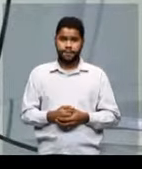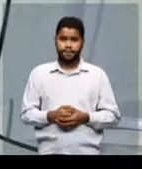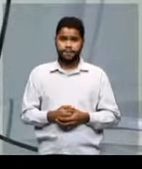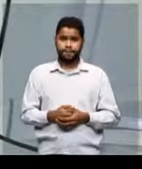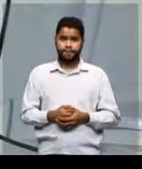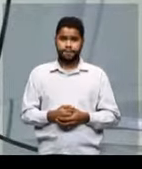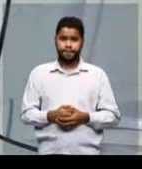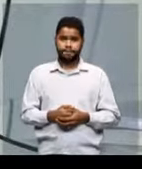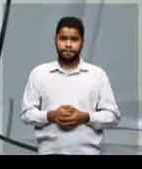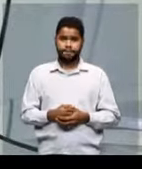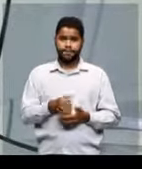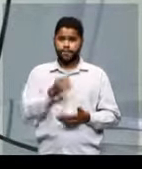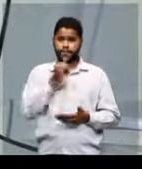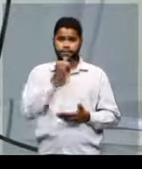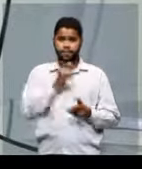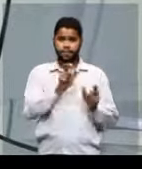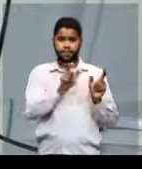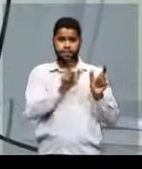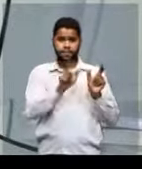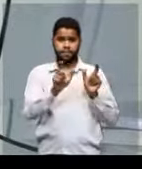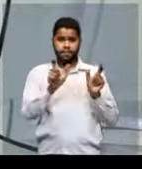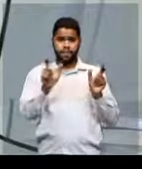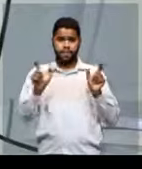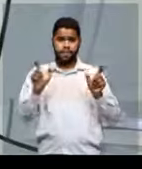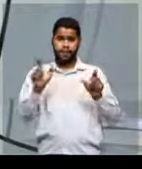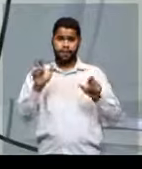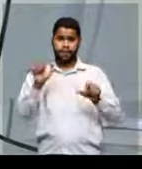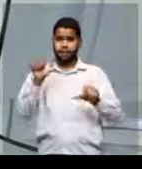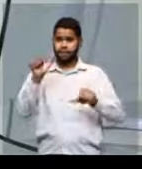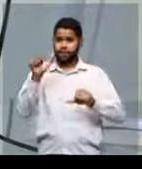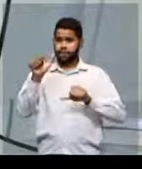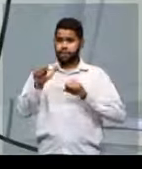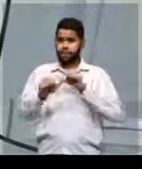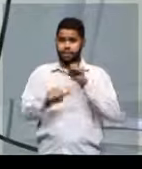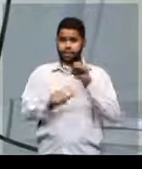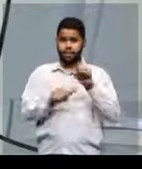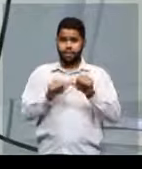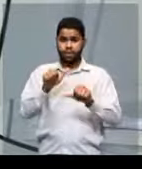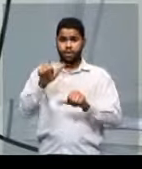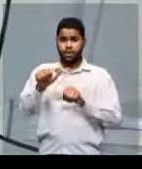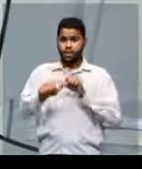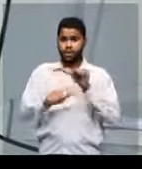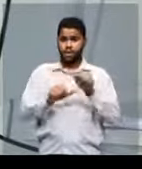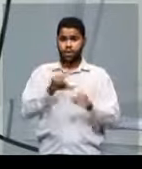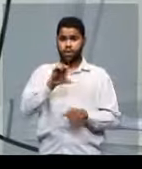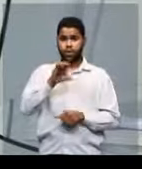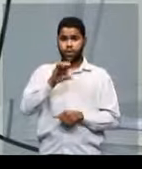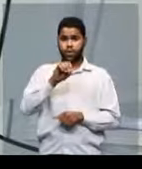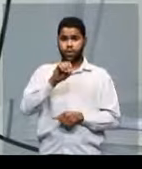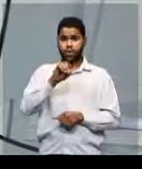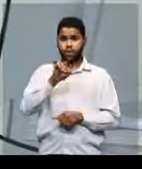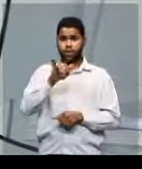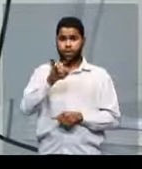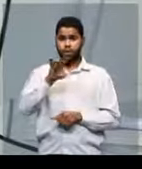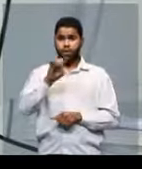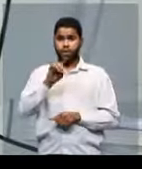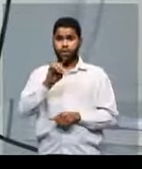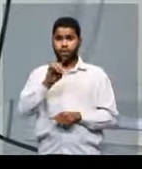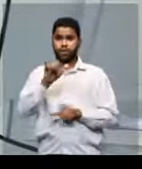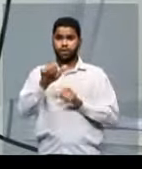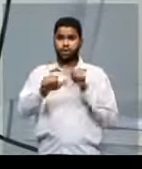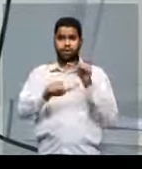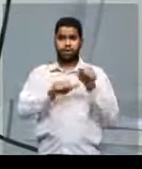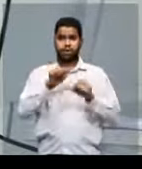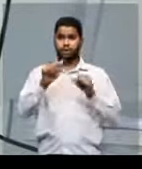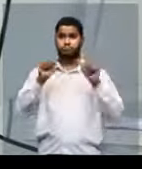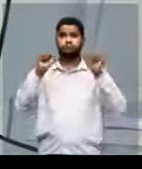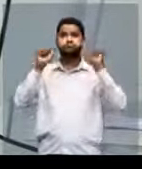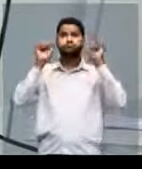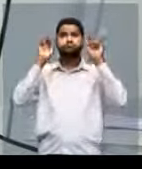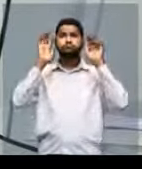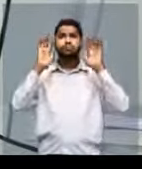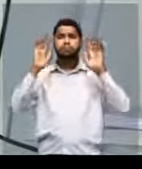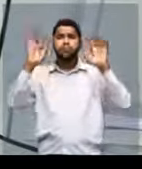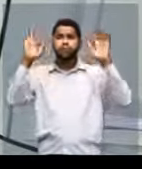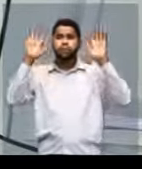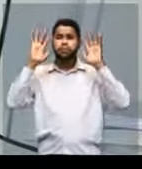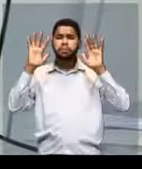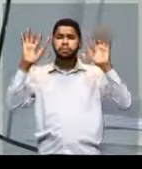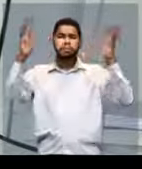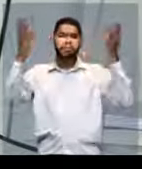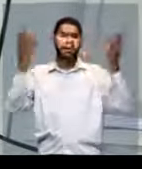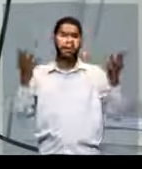é pegar as palavras, transformá-las, que são códigos, e transformá-las em, sei lá, uma imagem na sua cabeça?